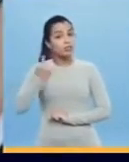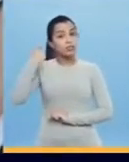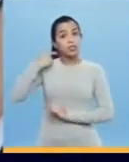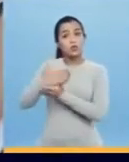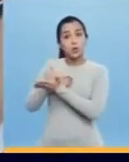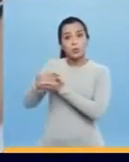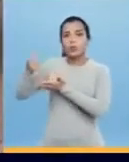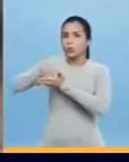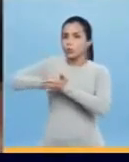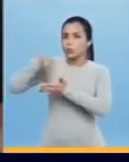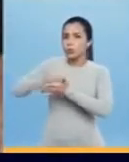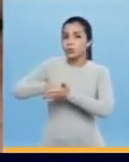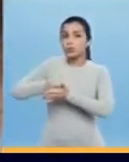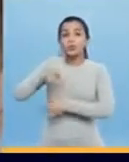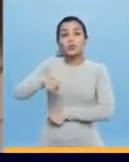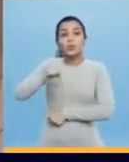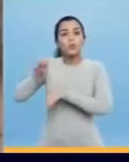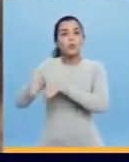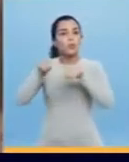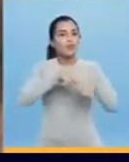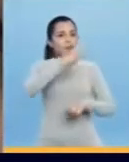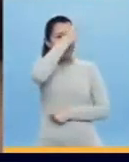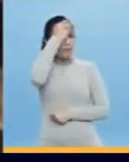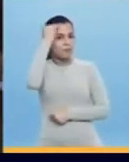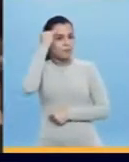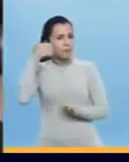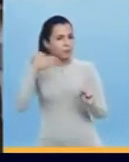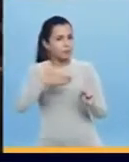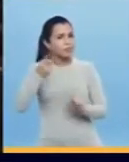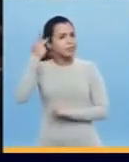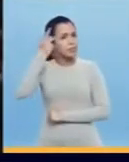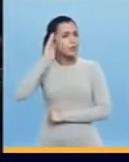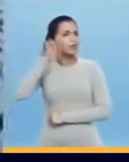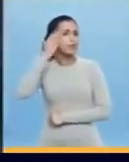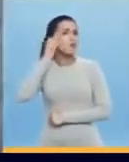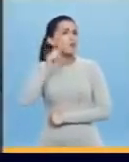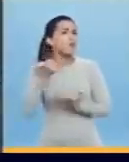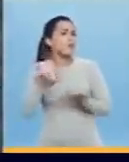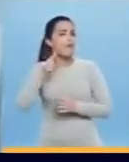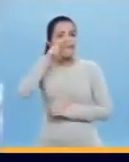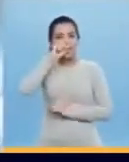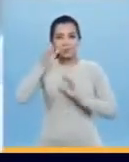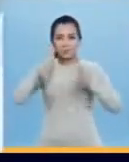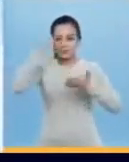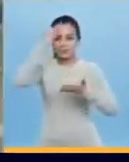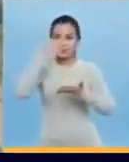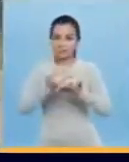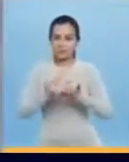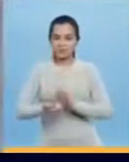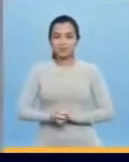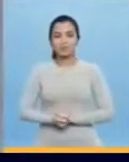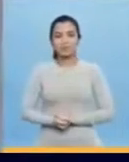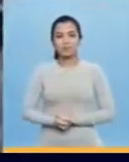Desde o início ele tá lutando Ele se propôs a morar dentro de uma prefeitura Bruno Covas, São Paulo, você sabe o que quer Vamos com força,